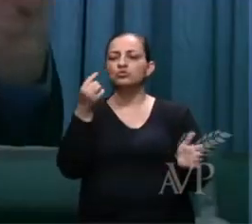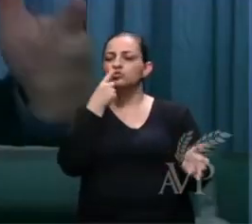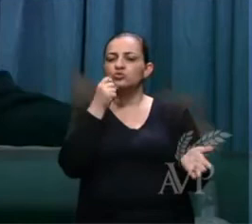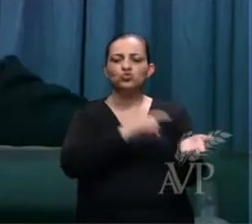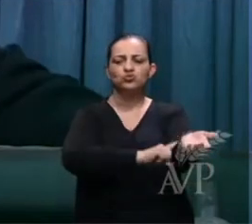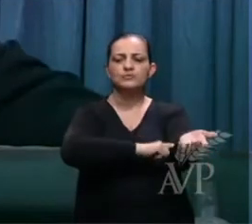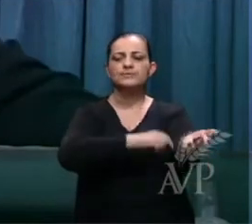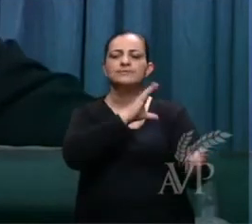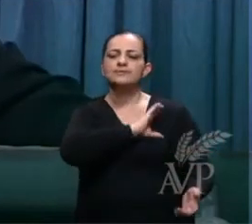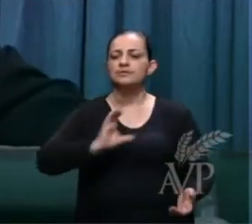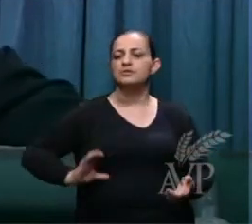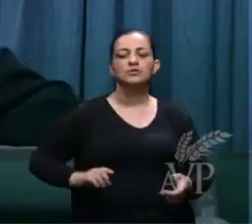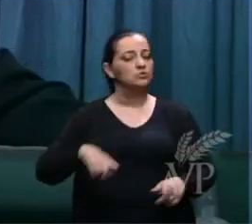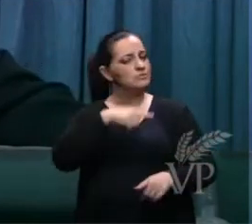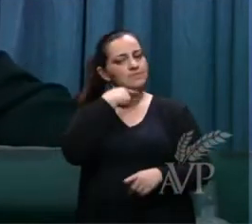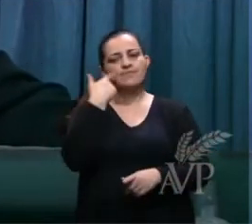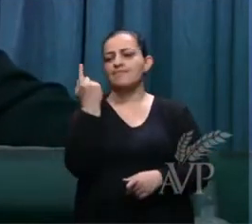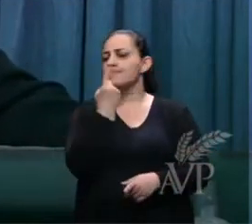nenhum sobre você